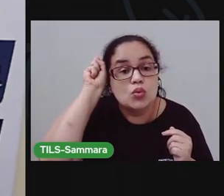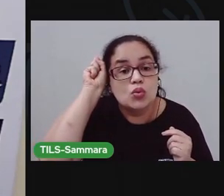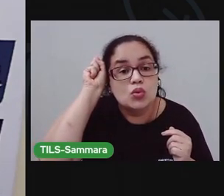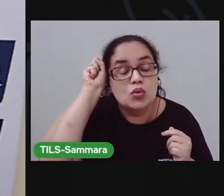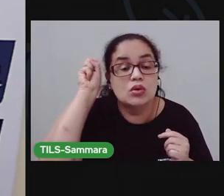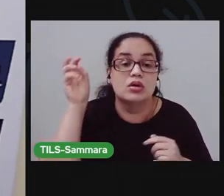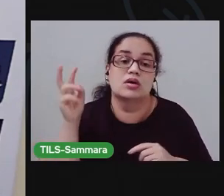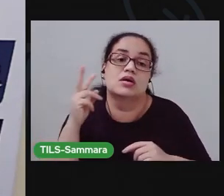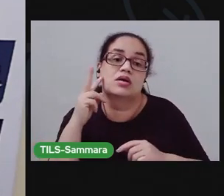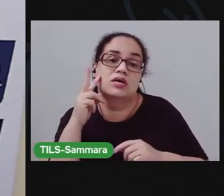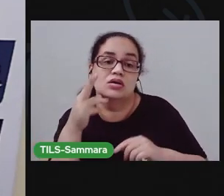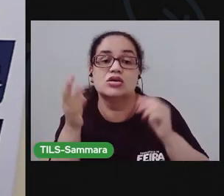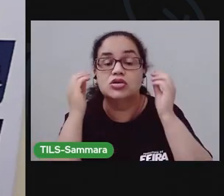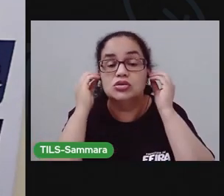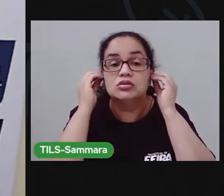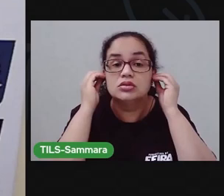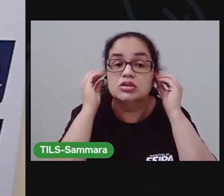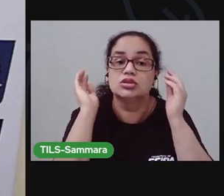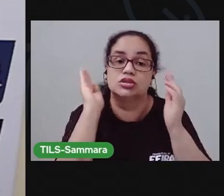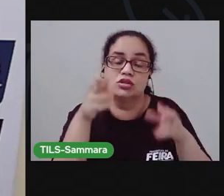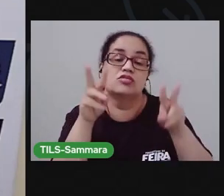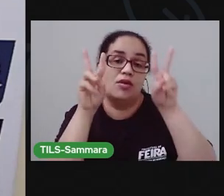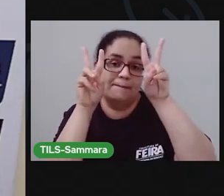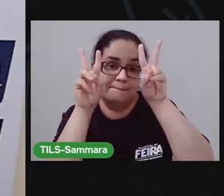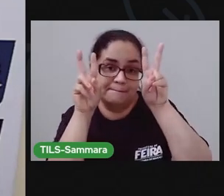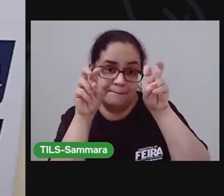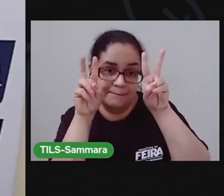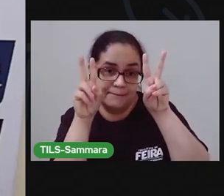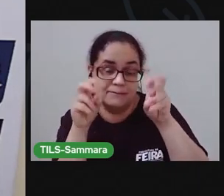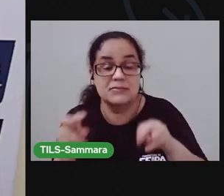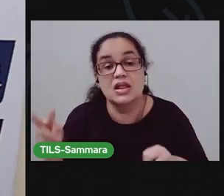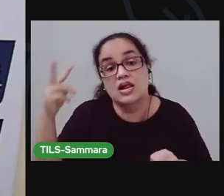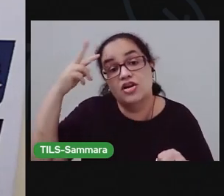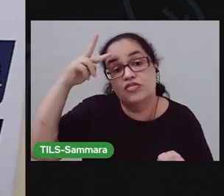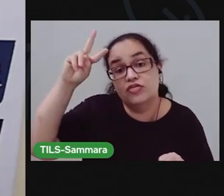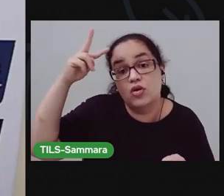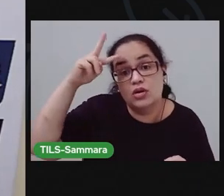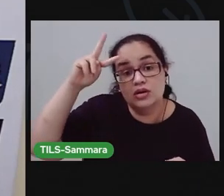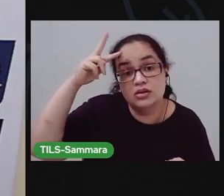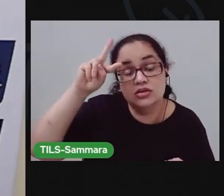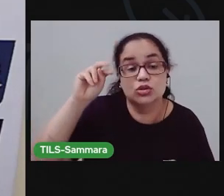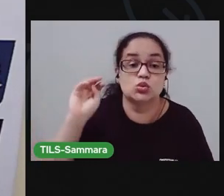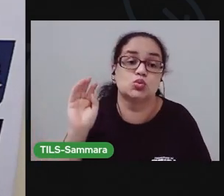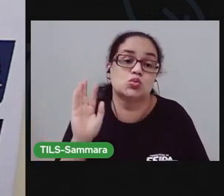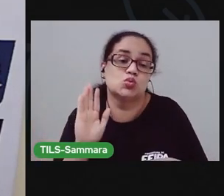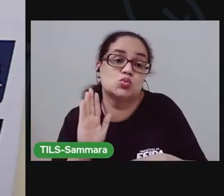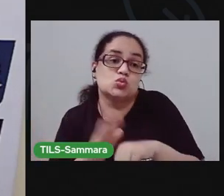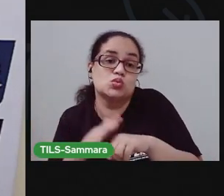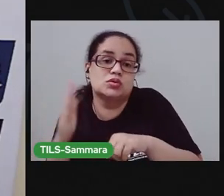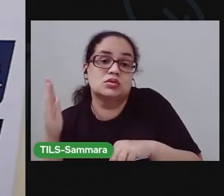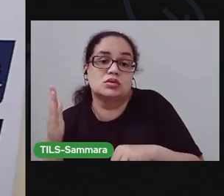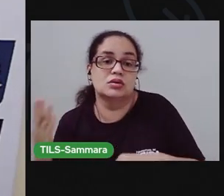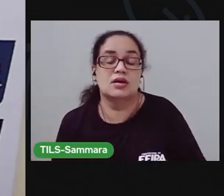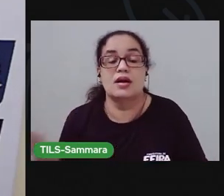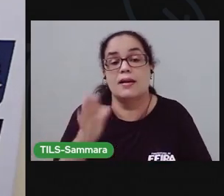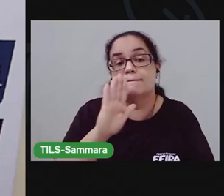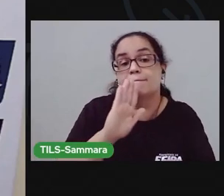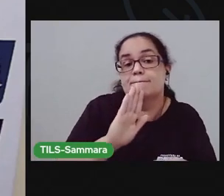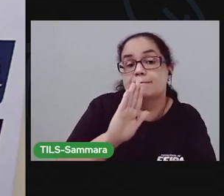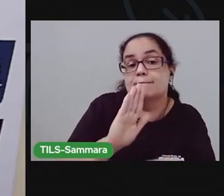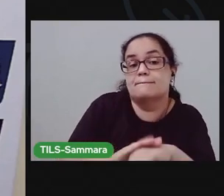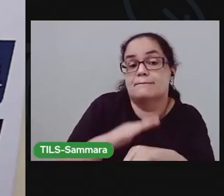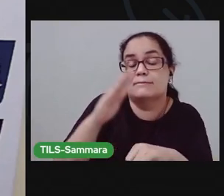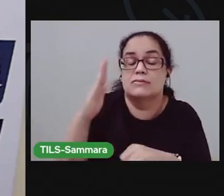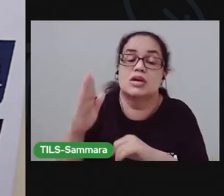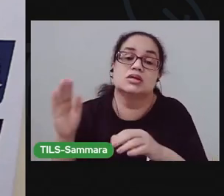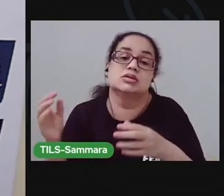A gente já viu um pouco desse assunto e vai retomar ele, só que agora explorando mais, dando mais